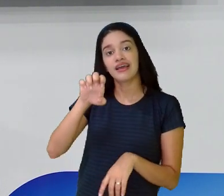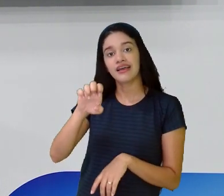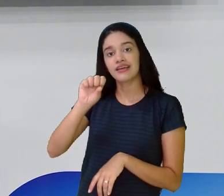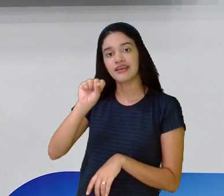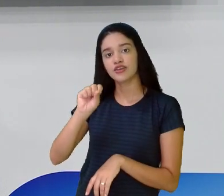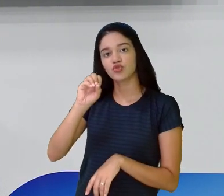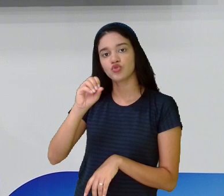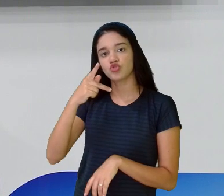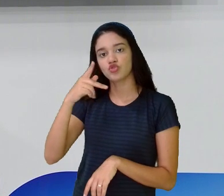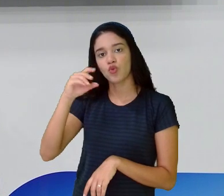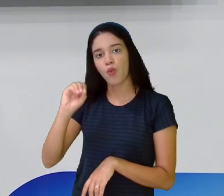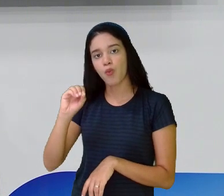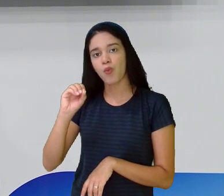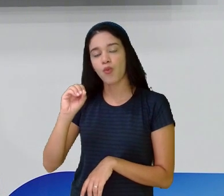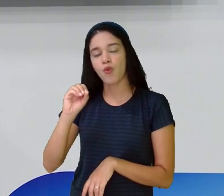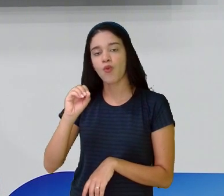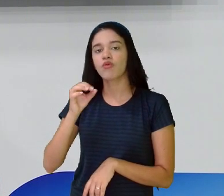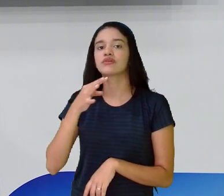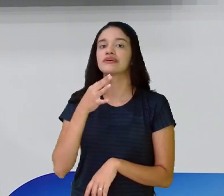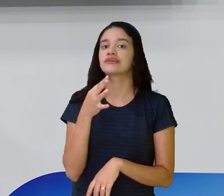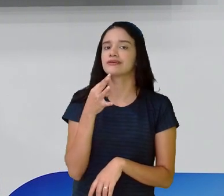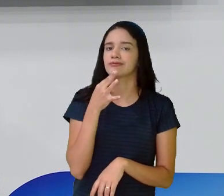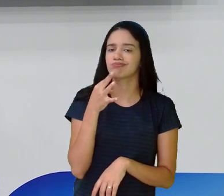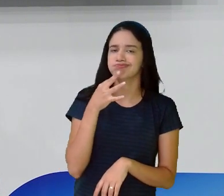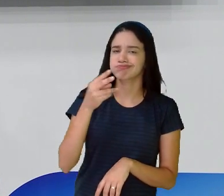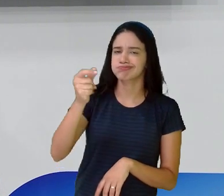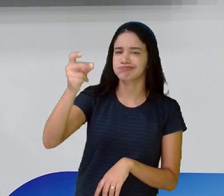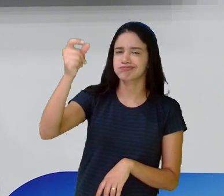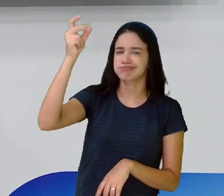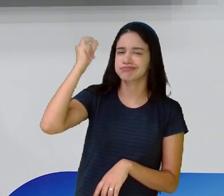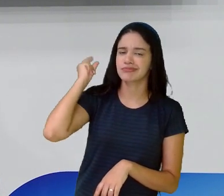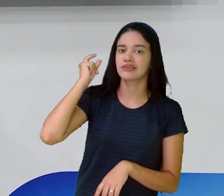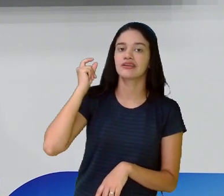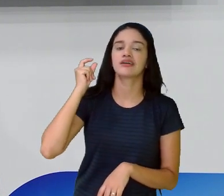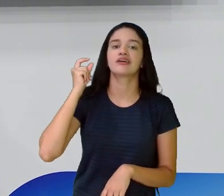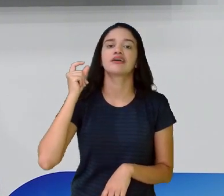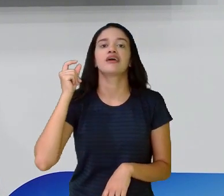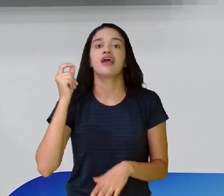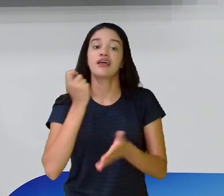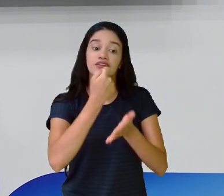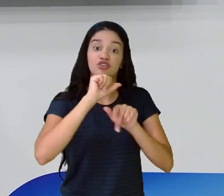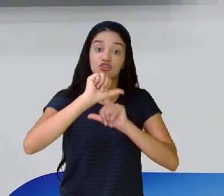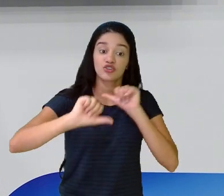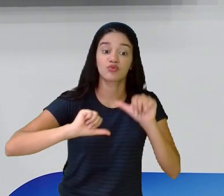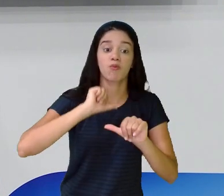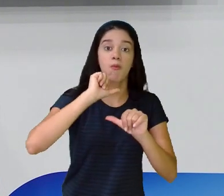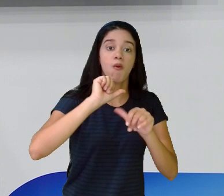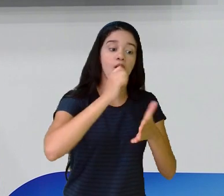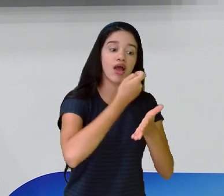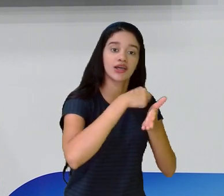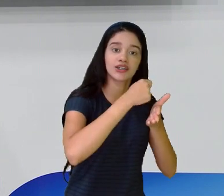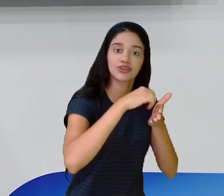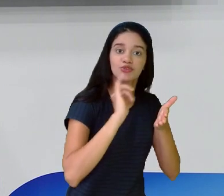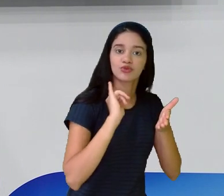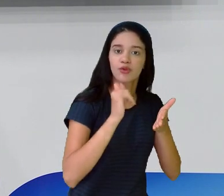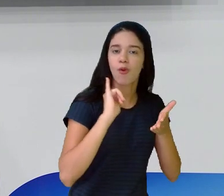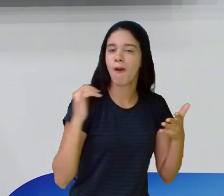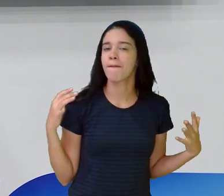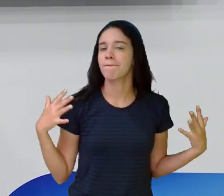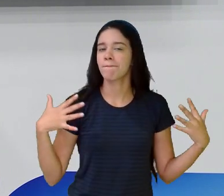é um dos mais antigos conhecidos, que ele transformou, ele fez essa escrita dos contos